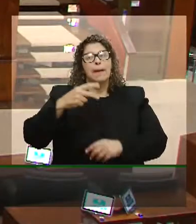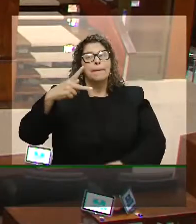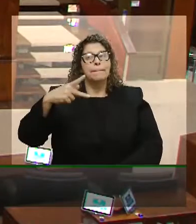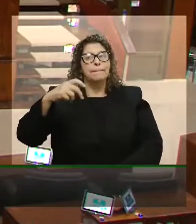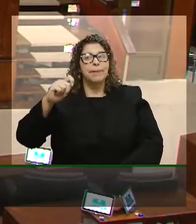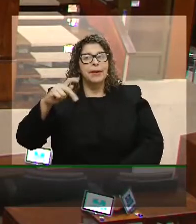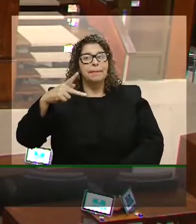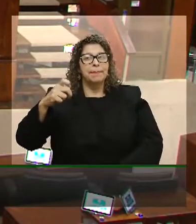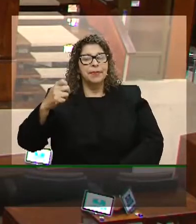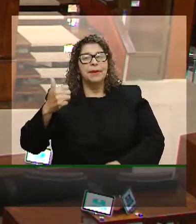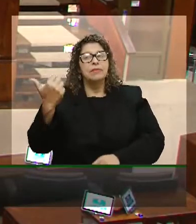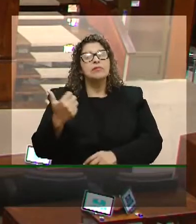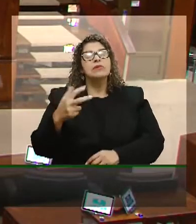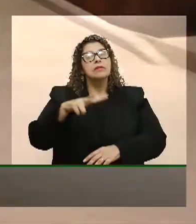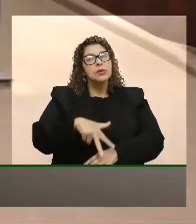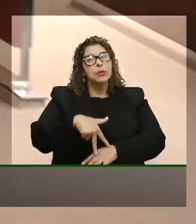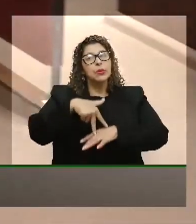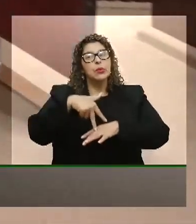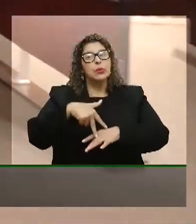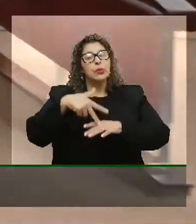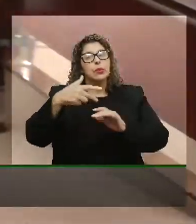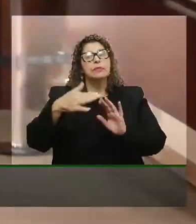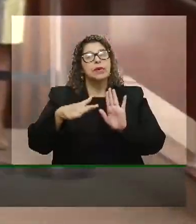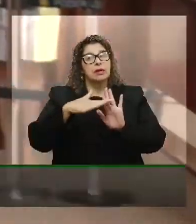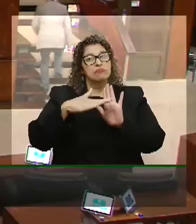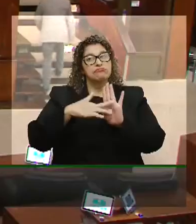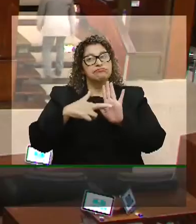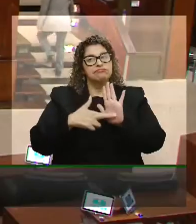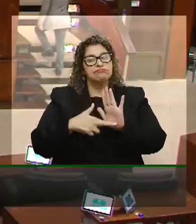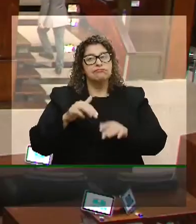Tribuna está à sua disposição, deputado, pelo tempo regimental.